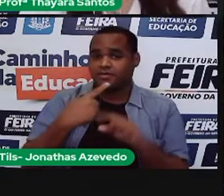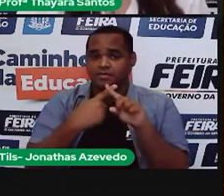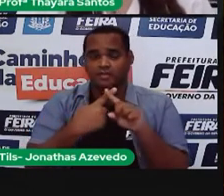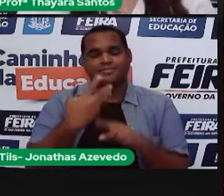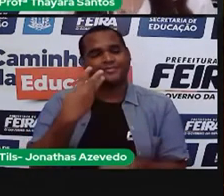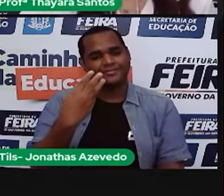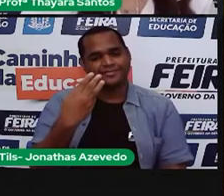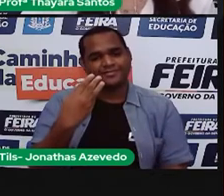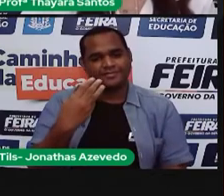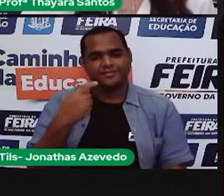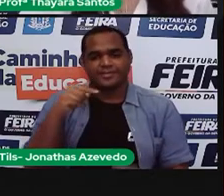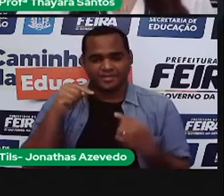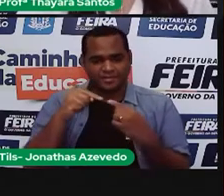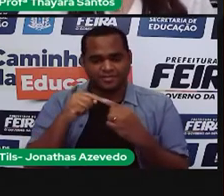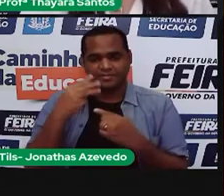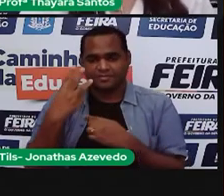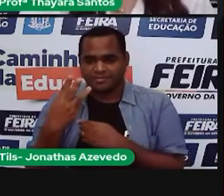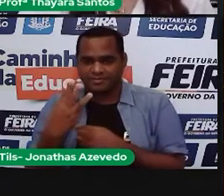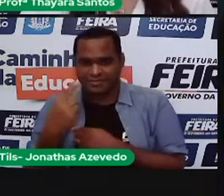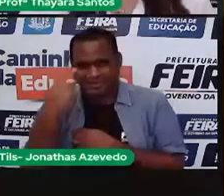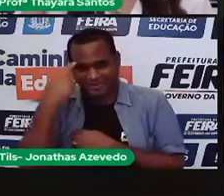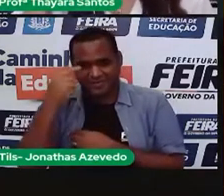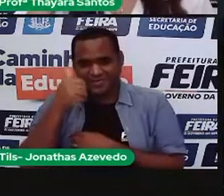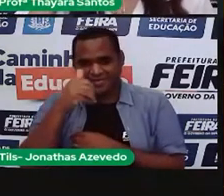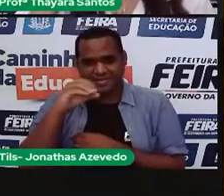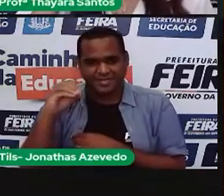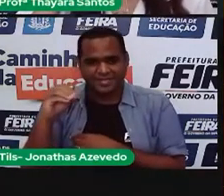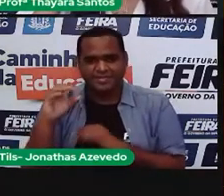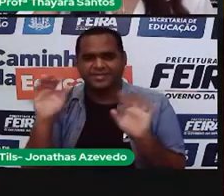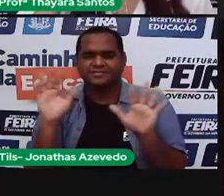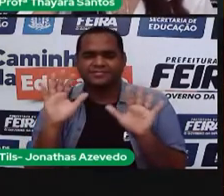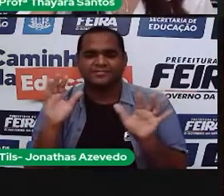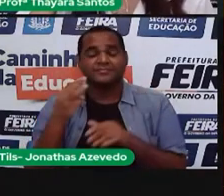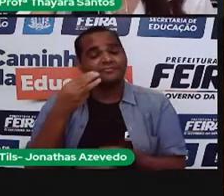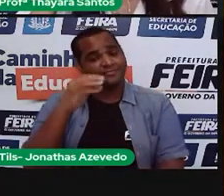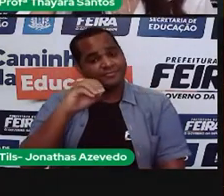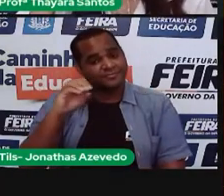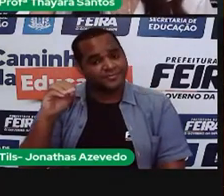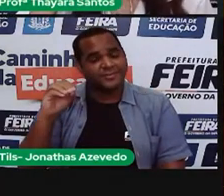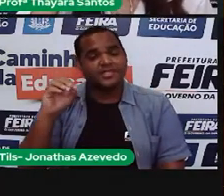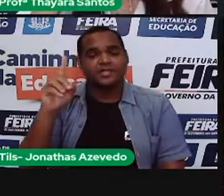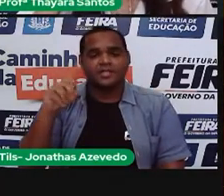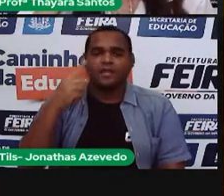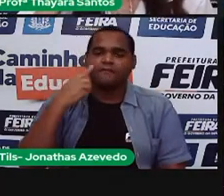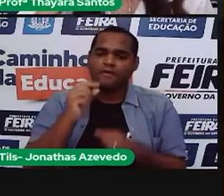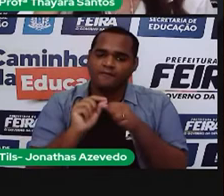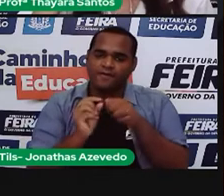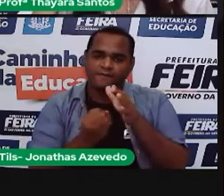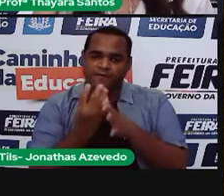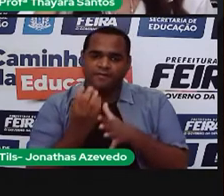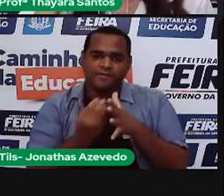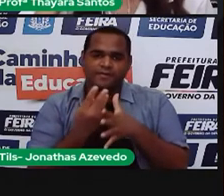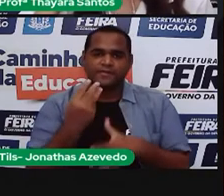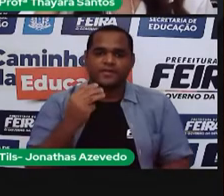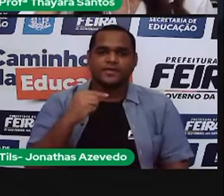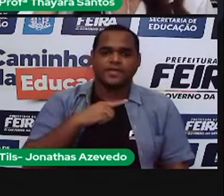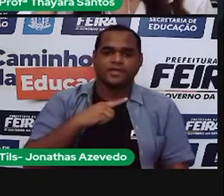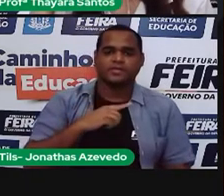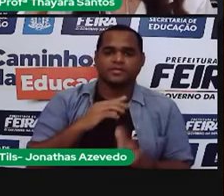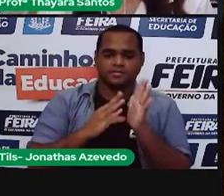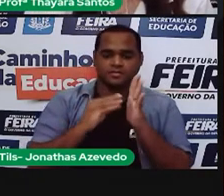porque são 300, não são 100 mais. Então, fez isso, a gente tem esse 5,62 de